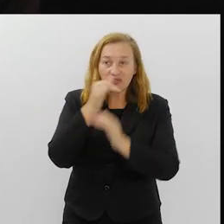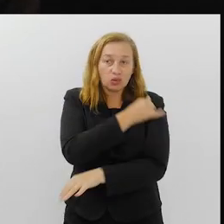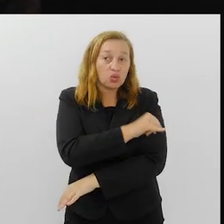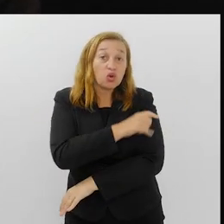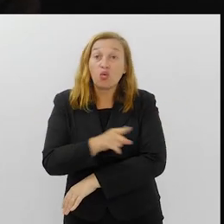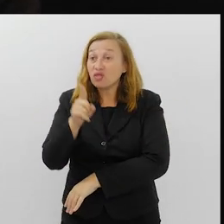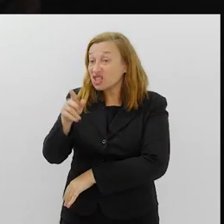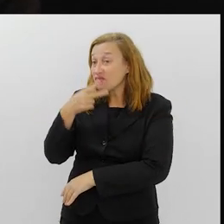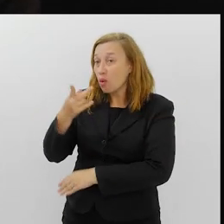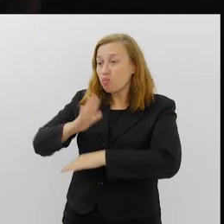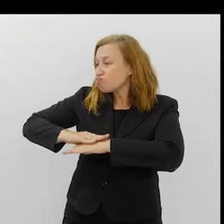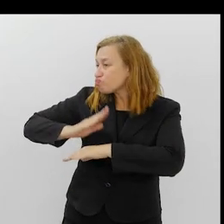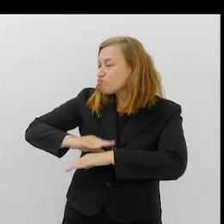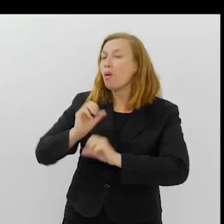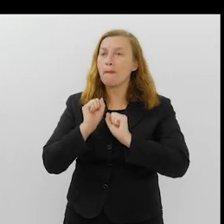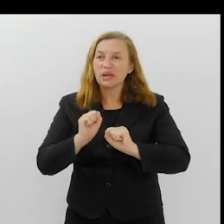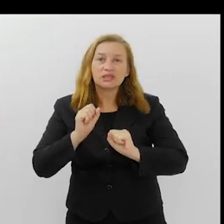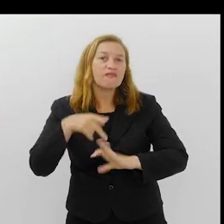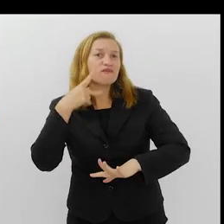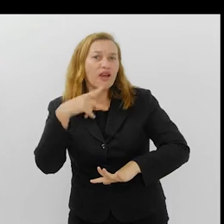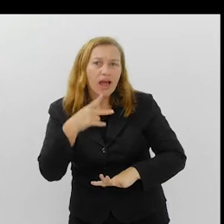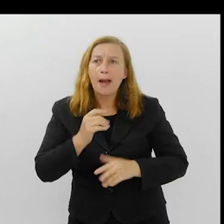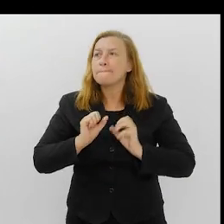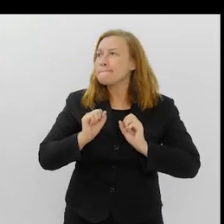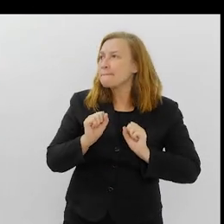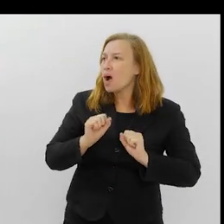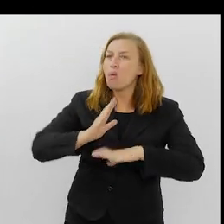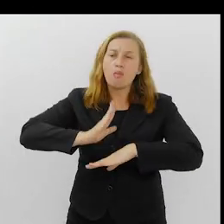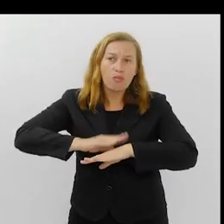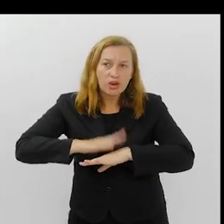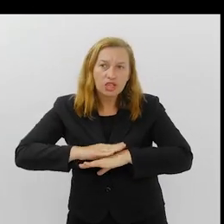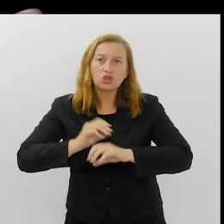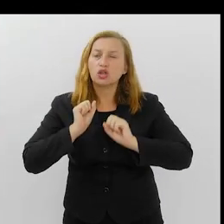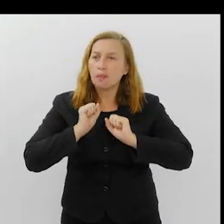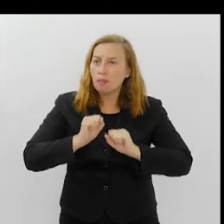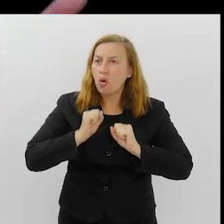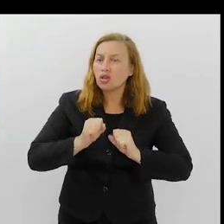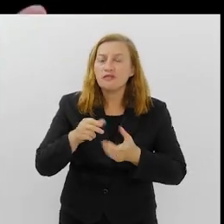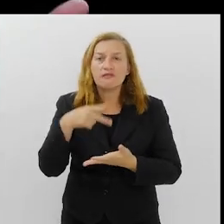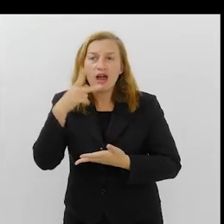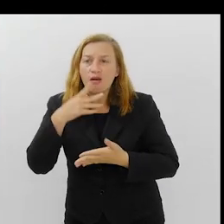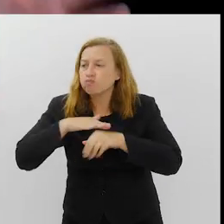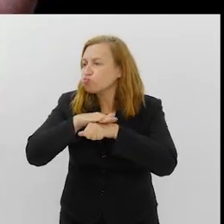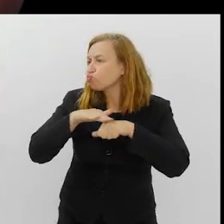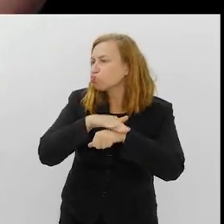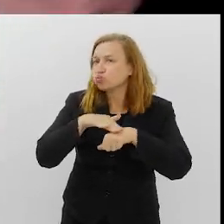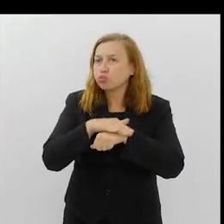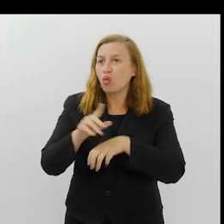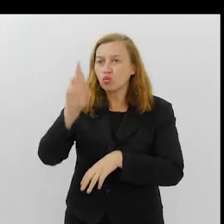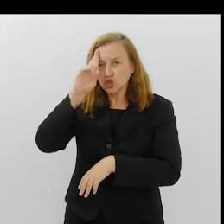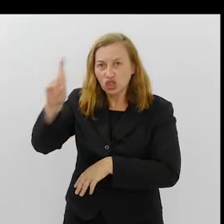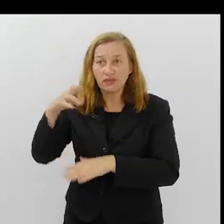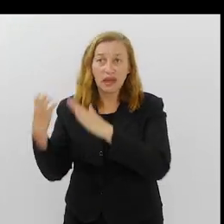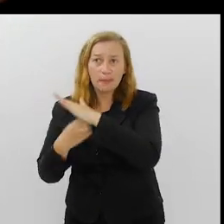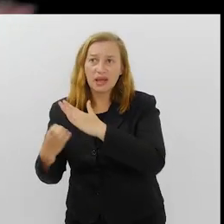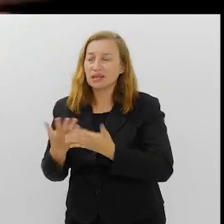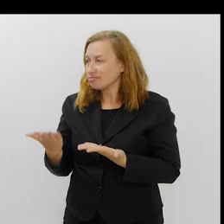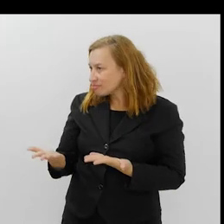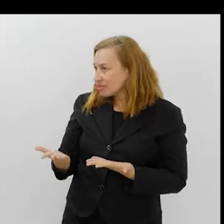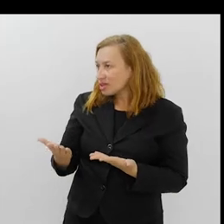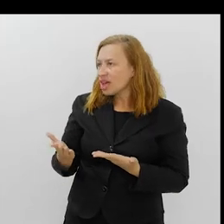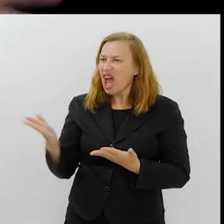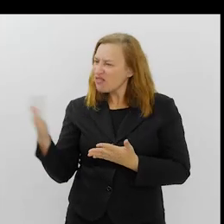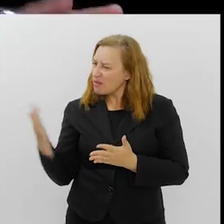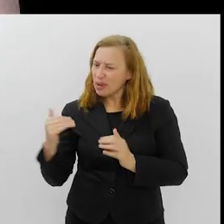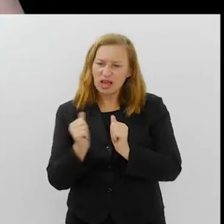isso que você falou, é um momento em a gente pode falar, é um momento em que o contínuo pode falar, conversar com o chefe da empresa, assim, não, espera aí,